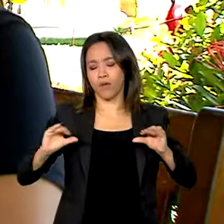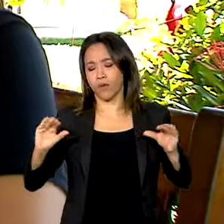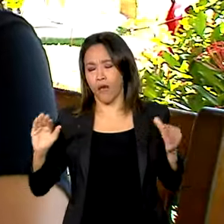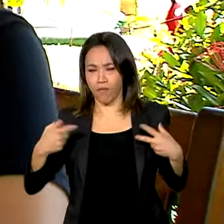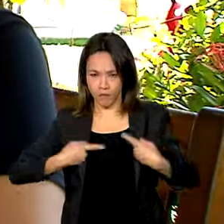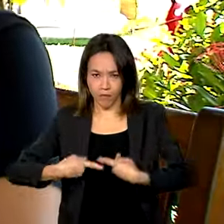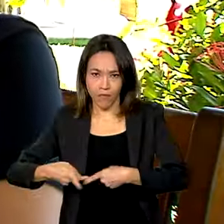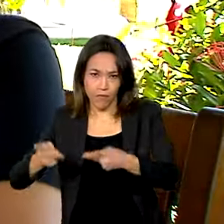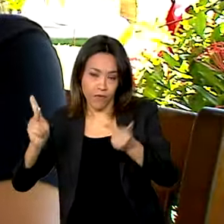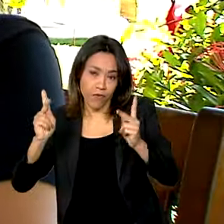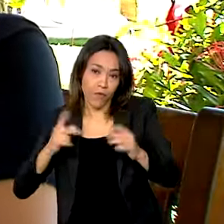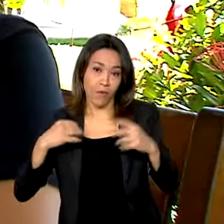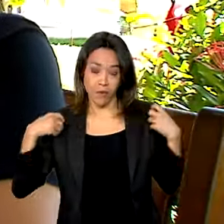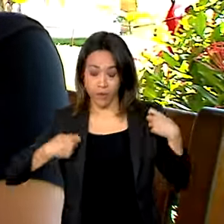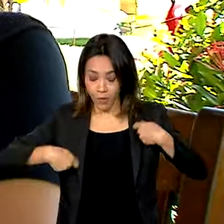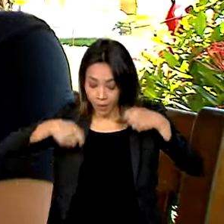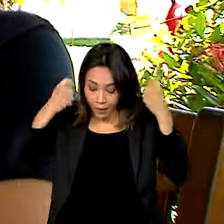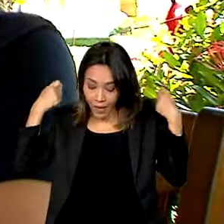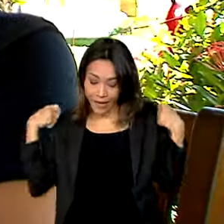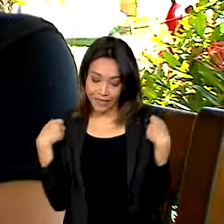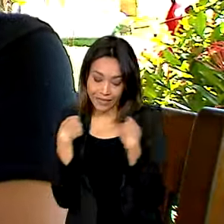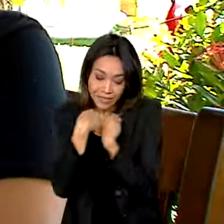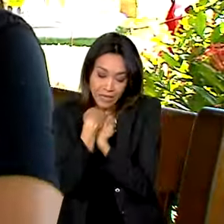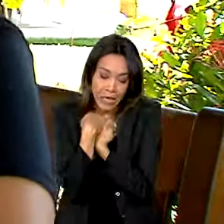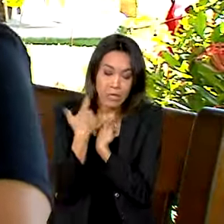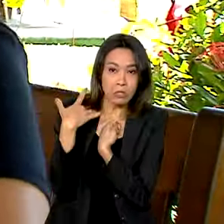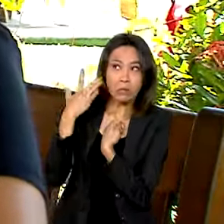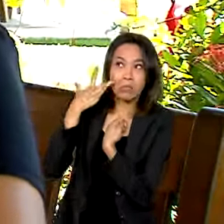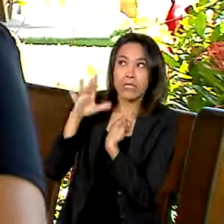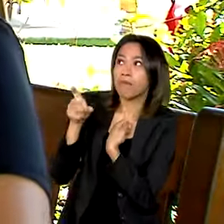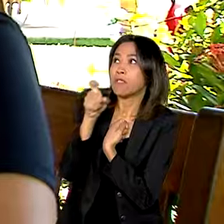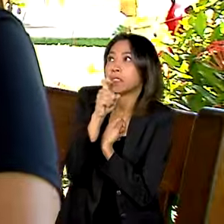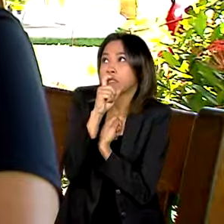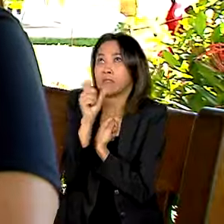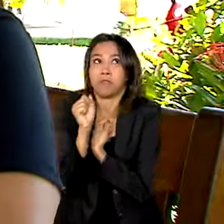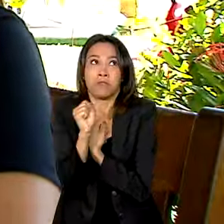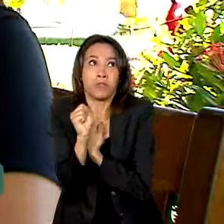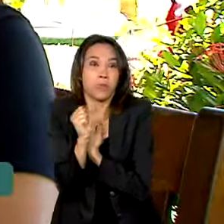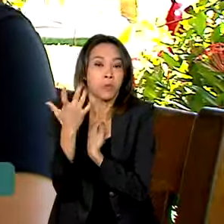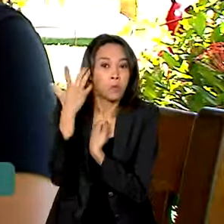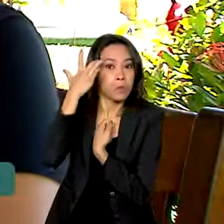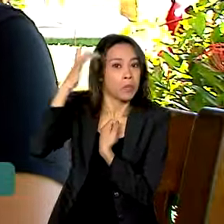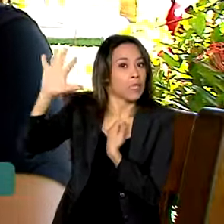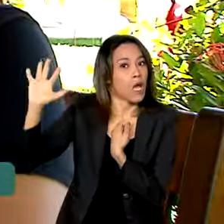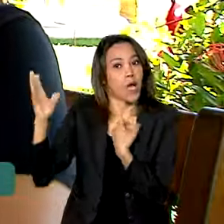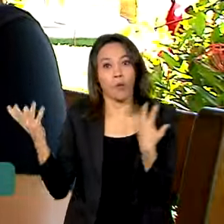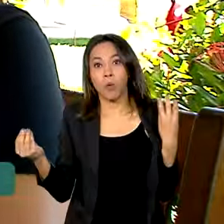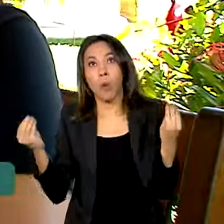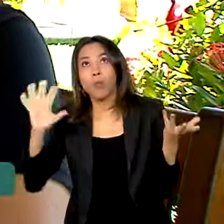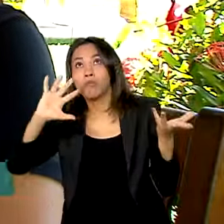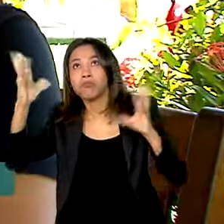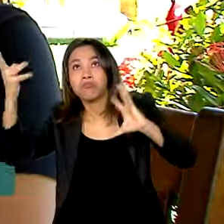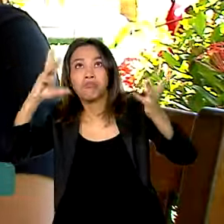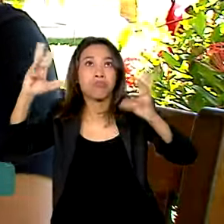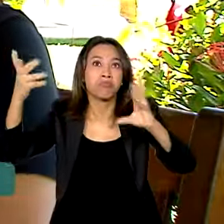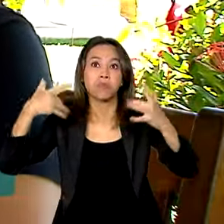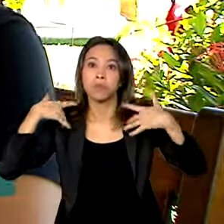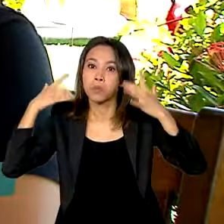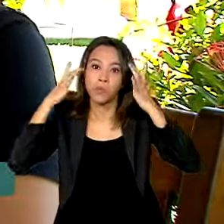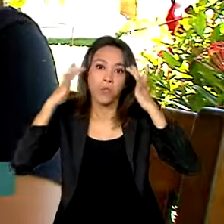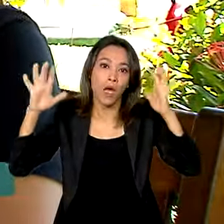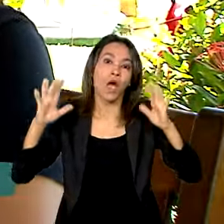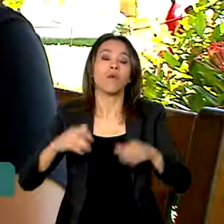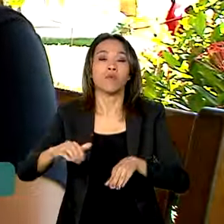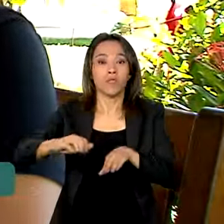preferência levar um agasalho, que a gente nunca sabe se vai ter ar-condicionado, como é vai ficar o clima. É um sapato